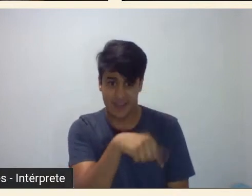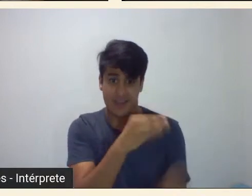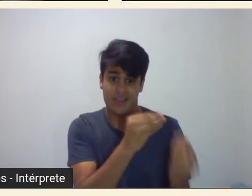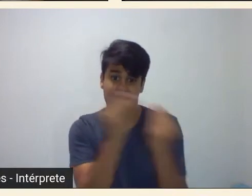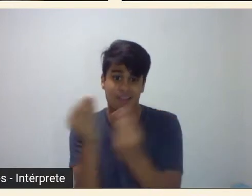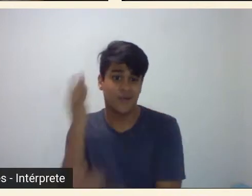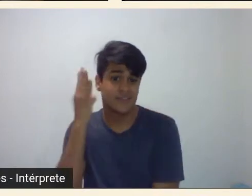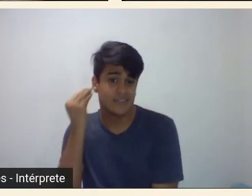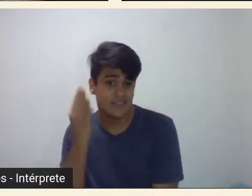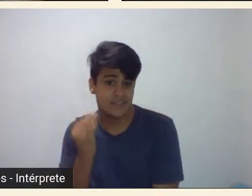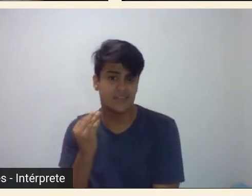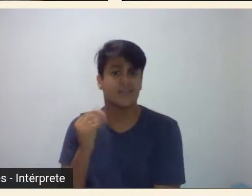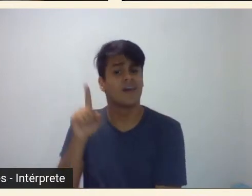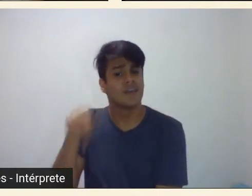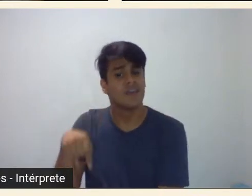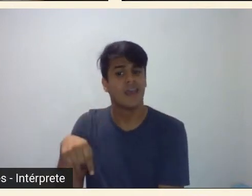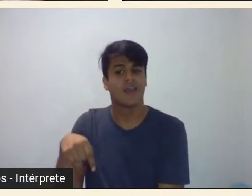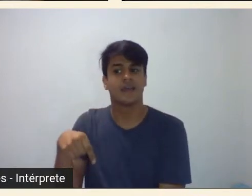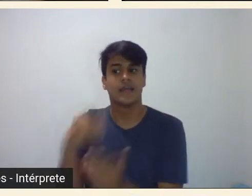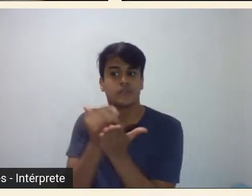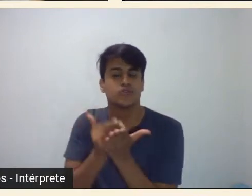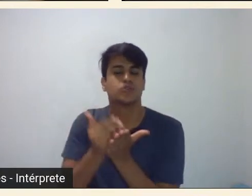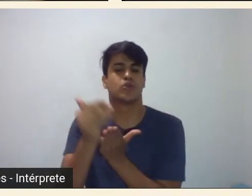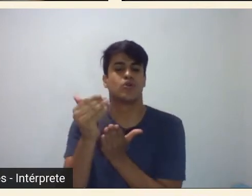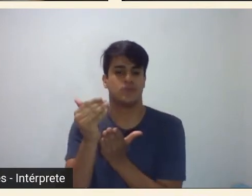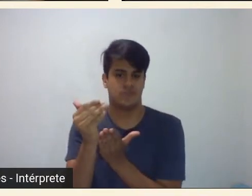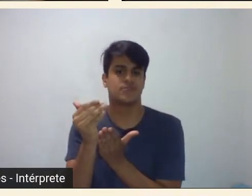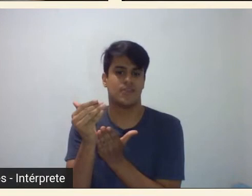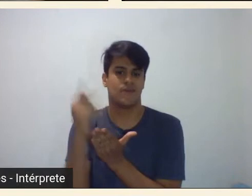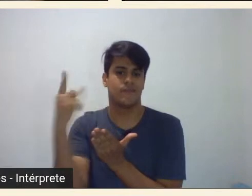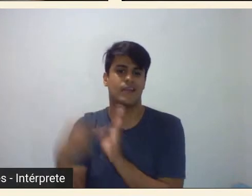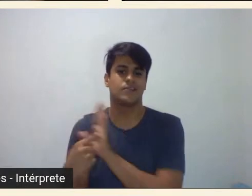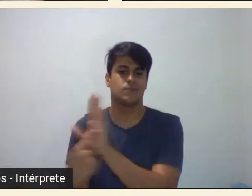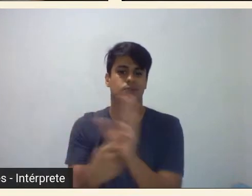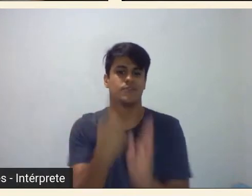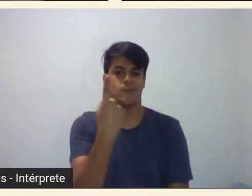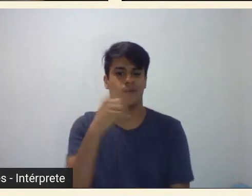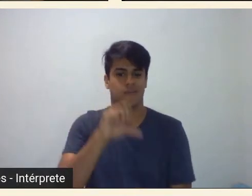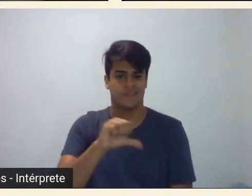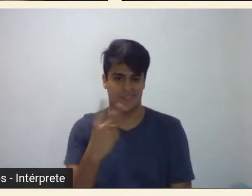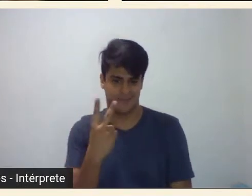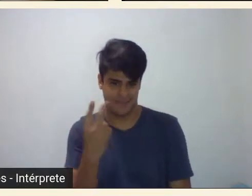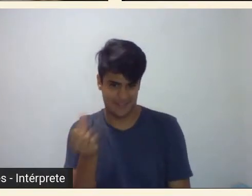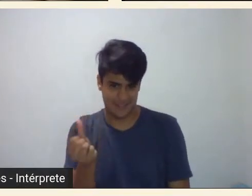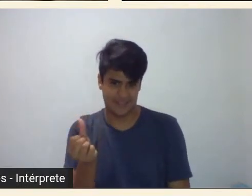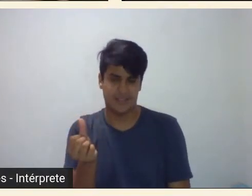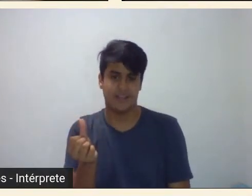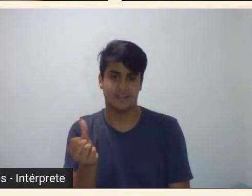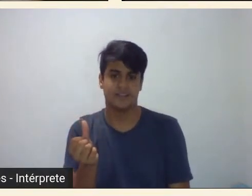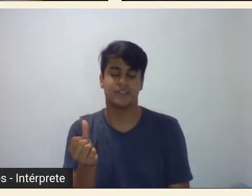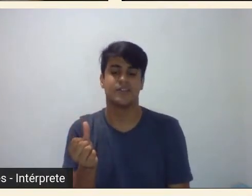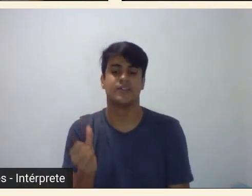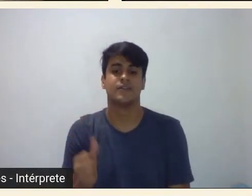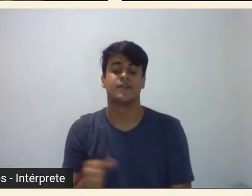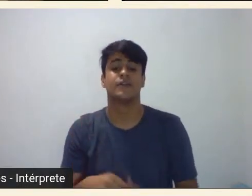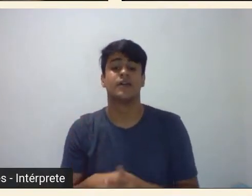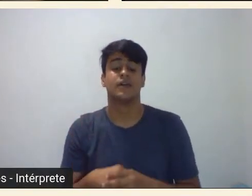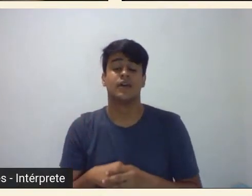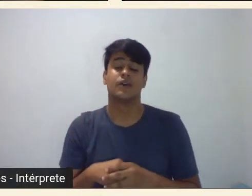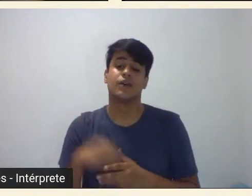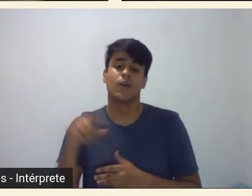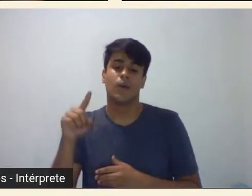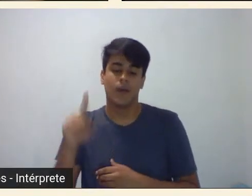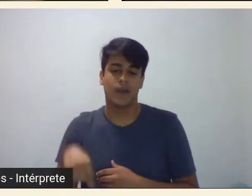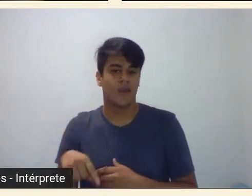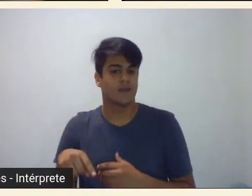introdução da sua expulsão em Paris em 1926 aquela Saint Paul de James Setville então é um